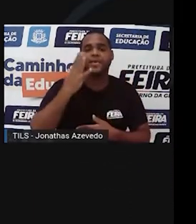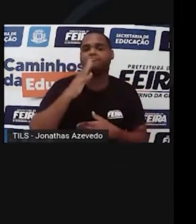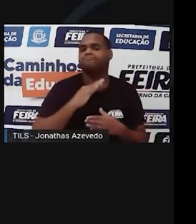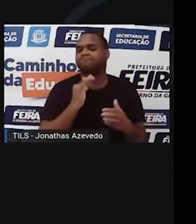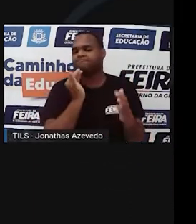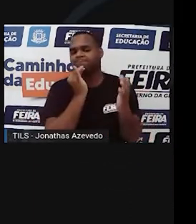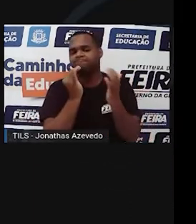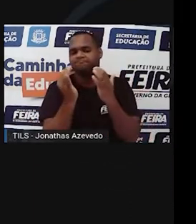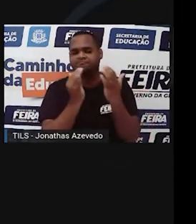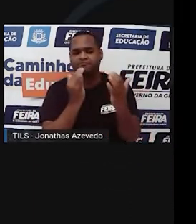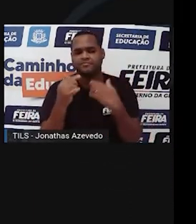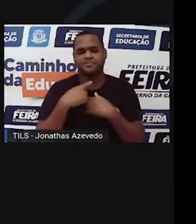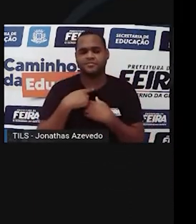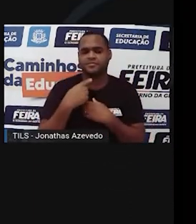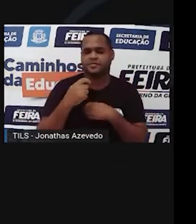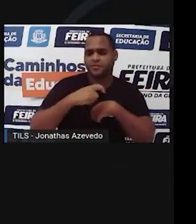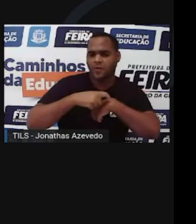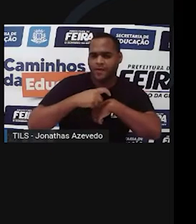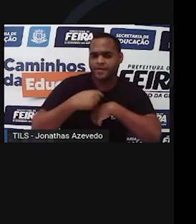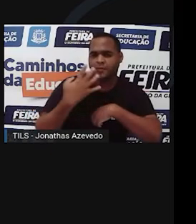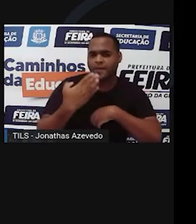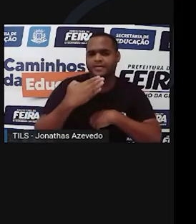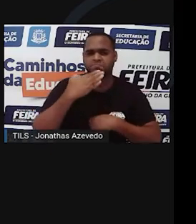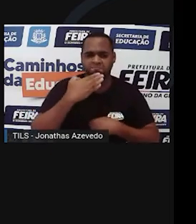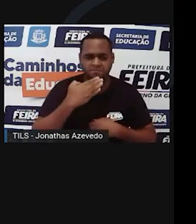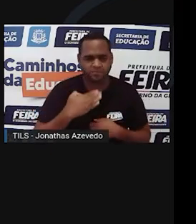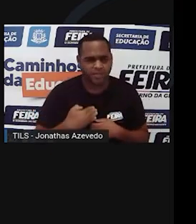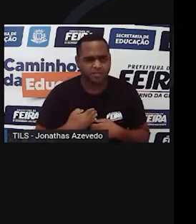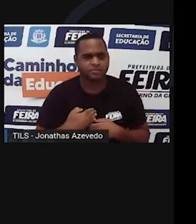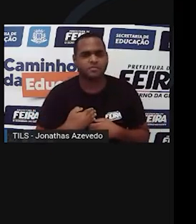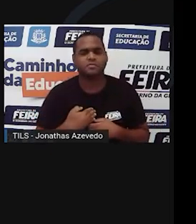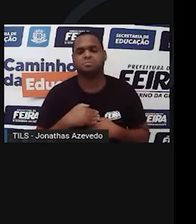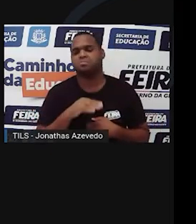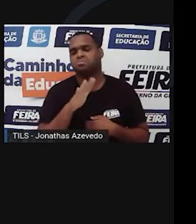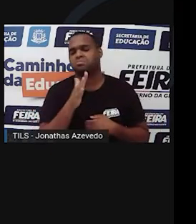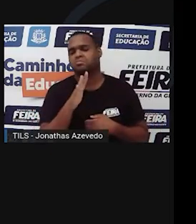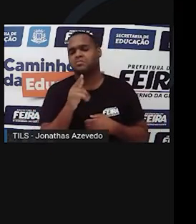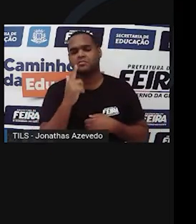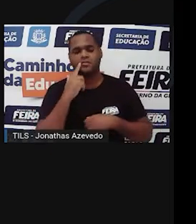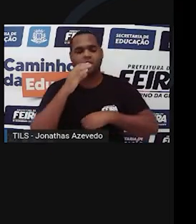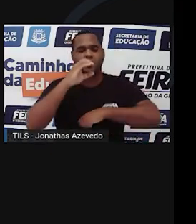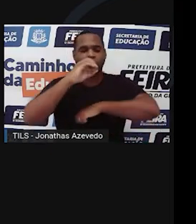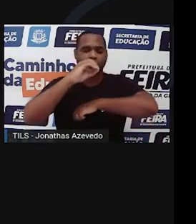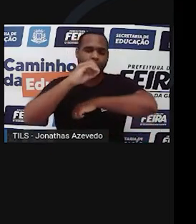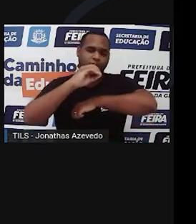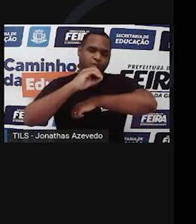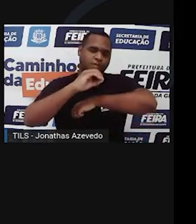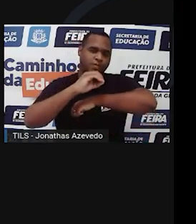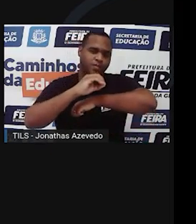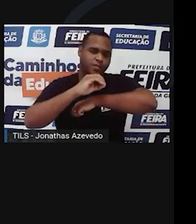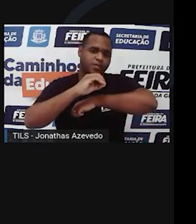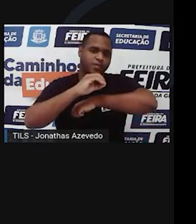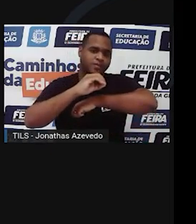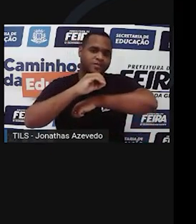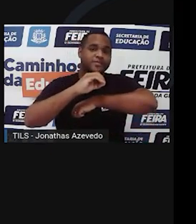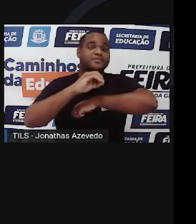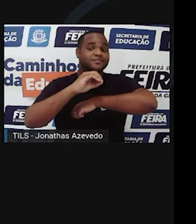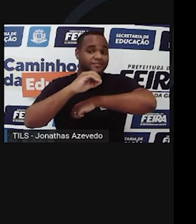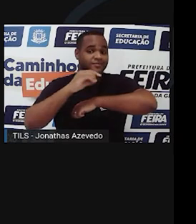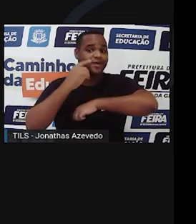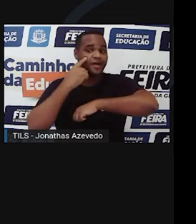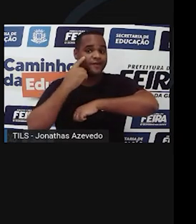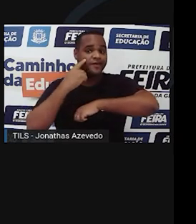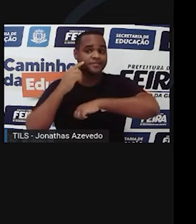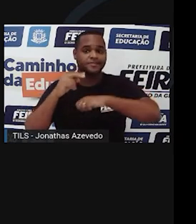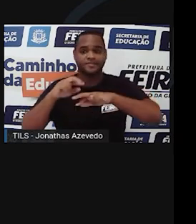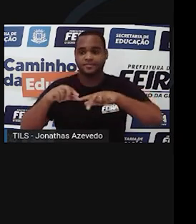por volta aqui das 16 horas ou 4 horas da tarde, o Sol vai estar nessa outra posição aqui. Repare que,